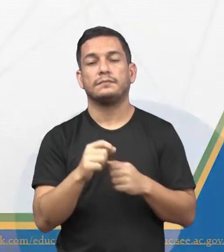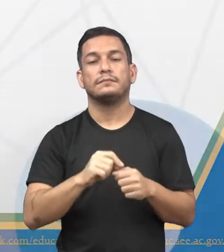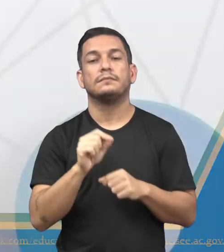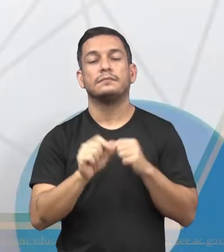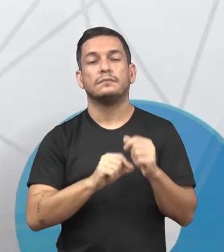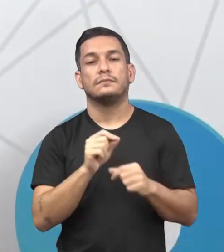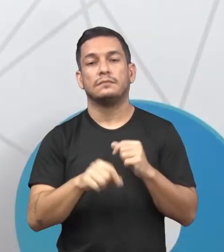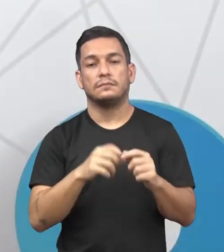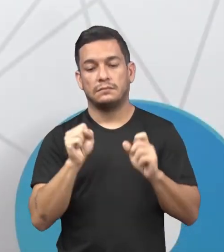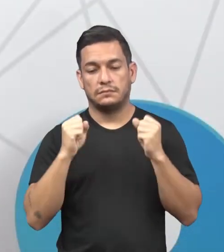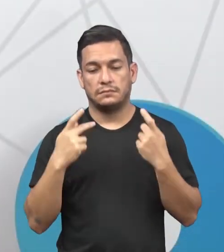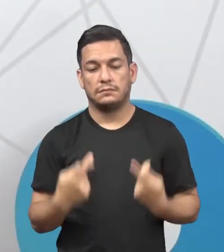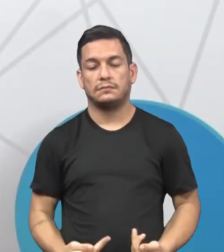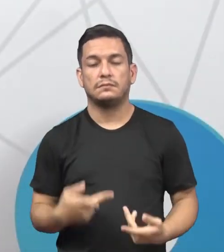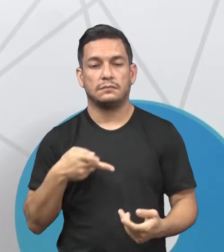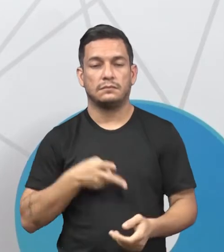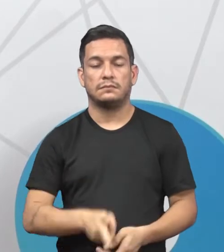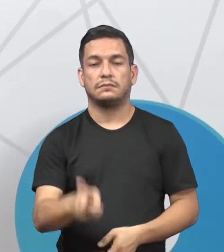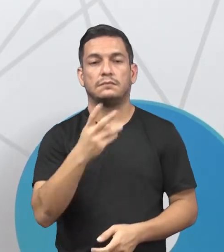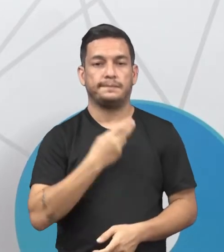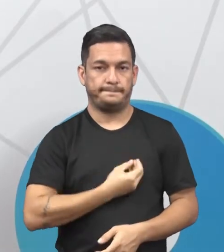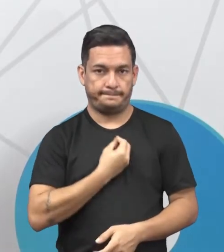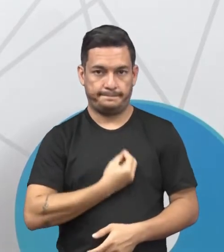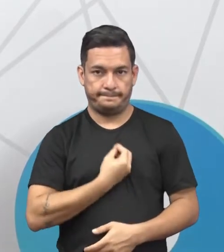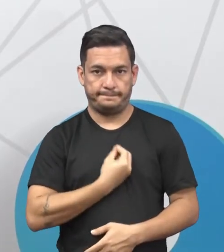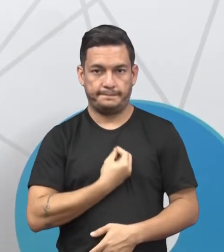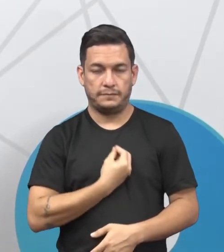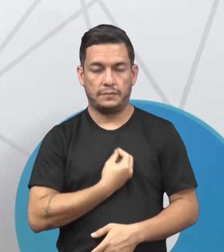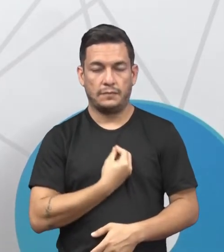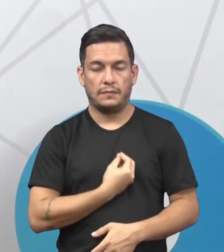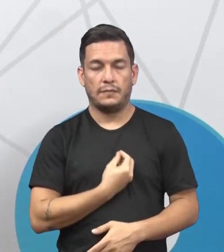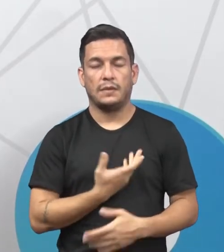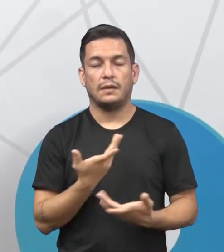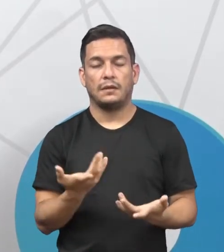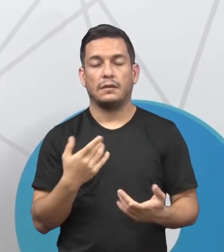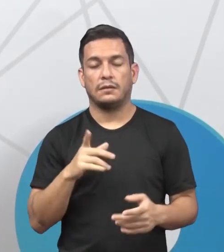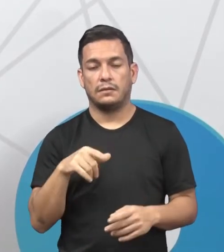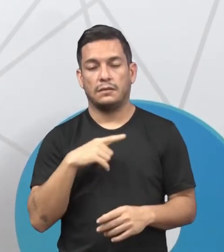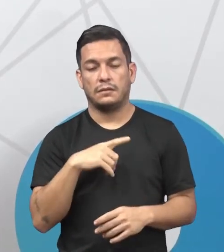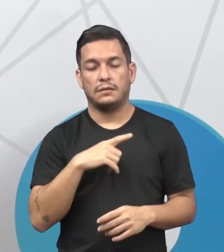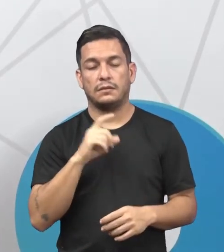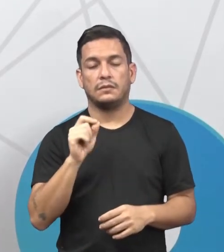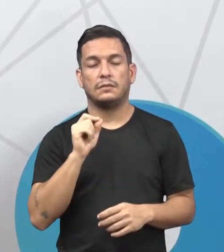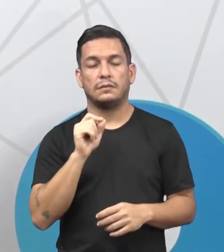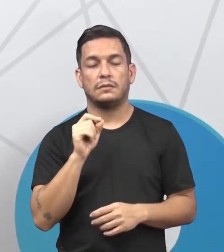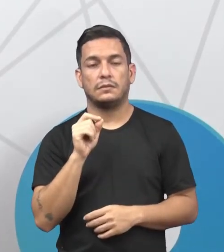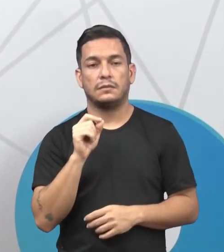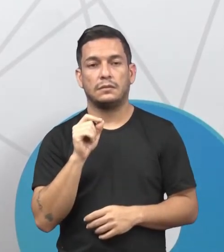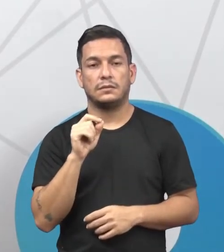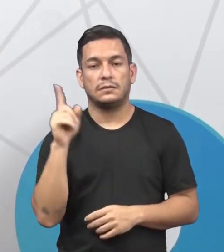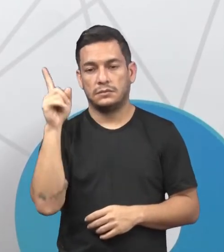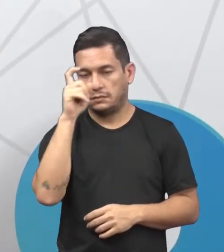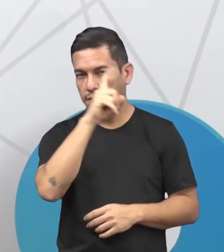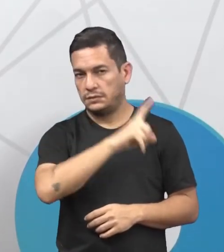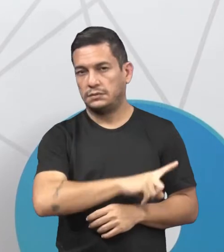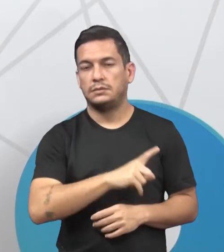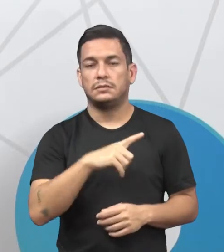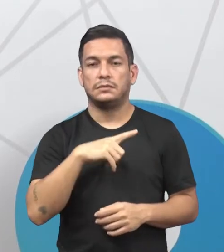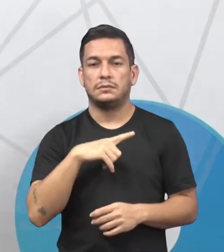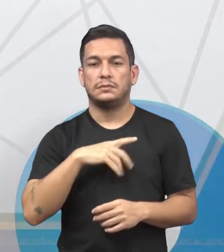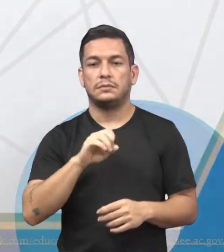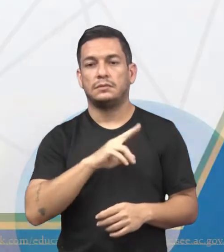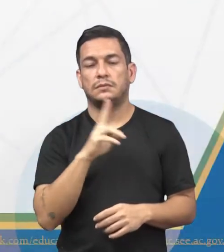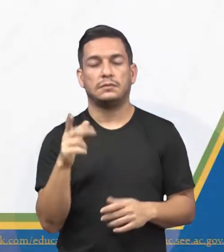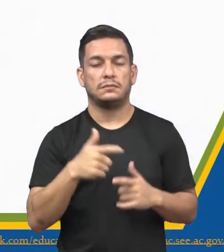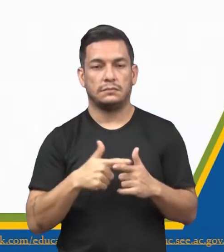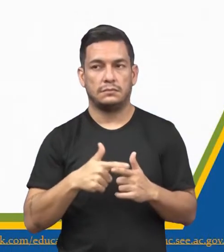com que os seres humanos continuem sobrevivendo, mesmo quando eles estão à frente de dificuldades ou